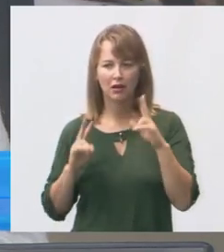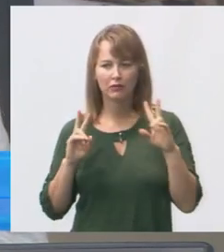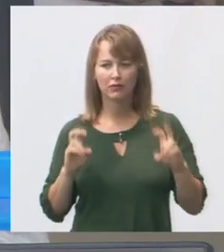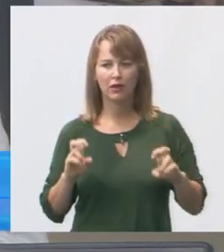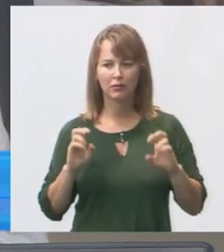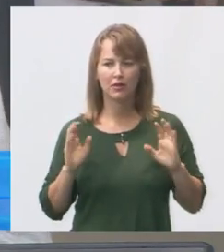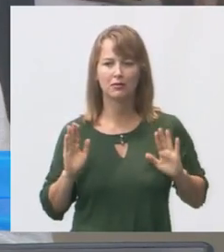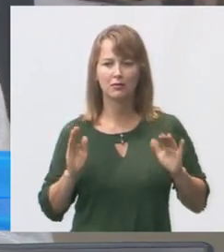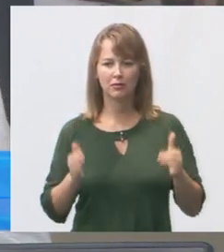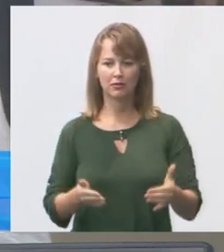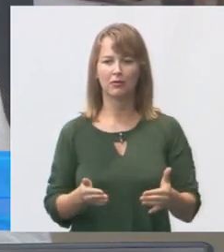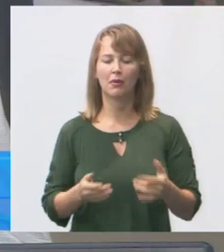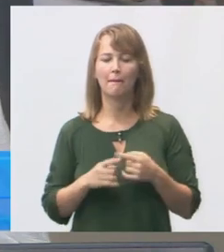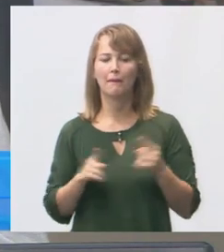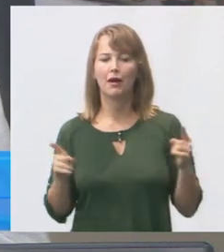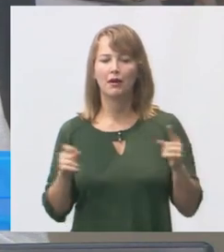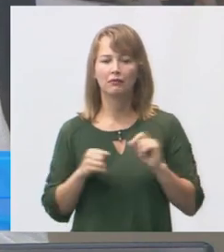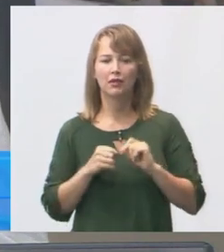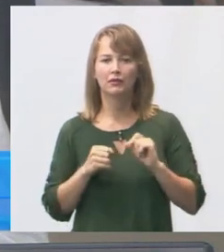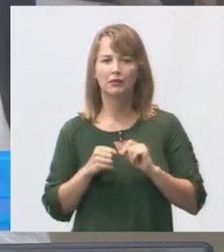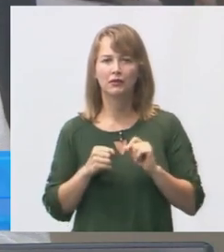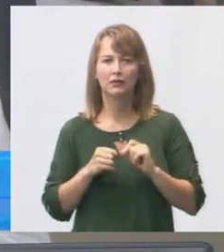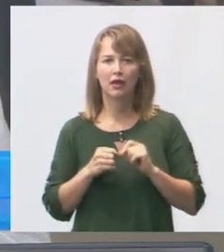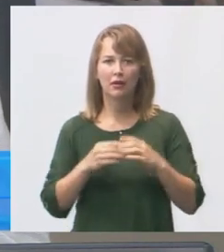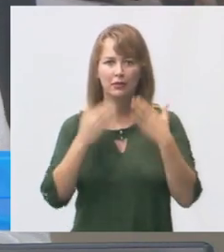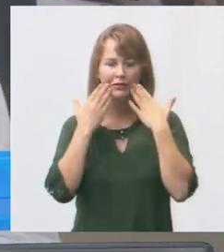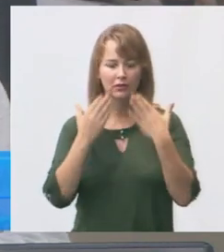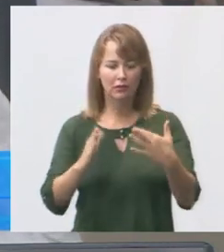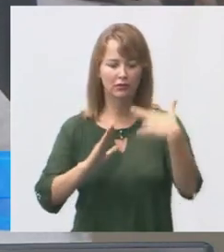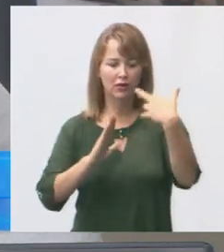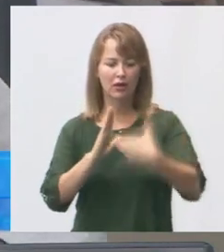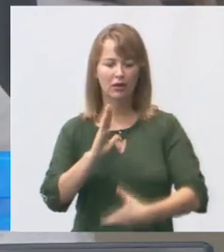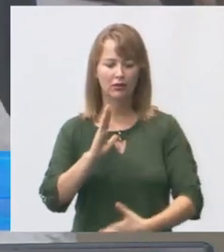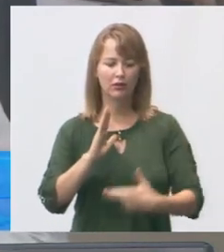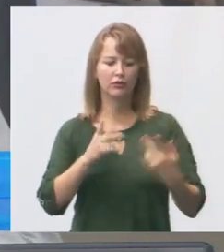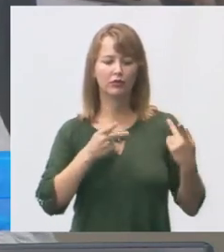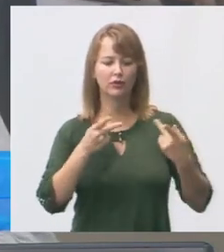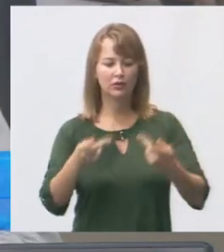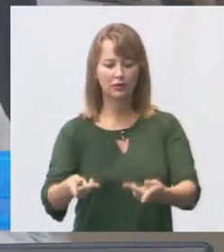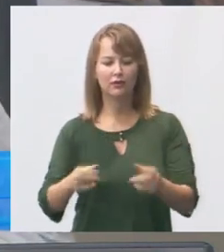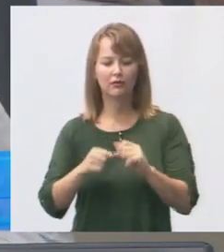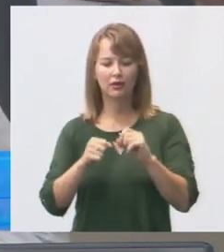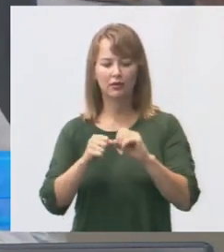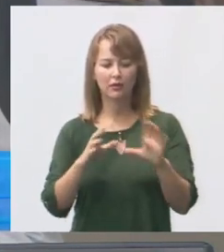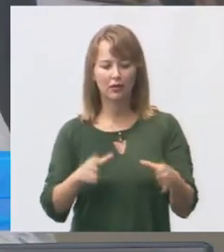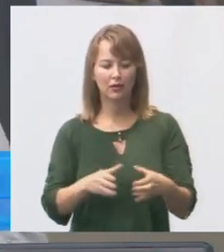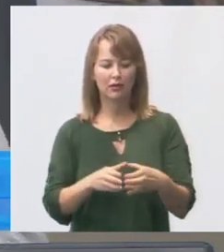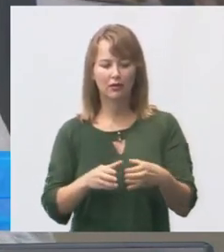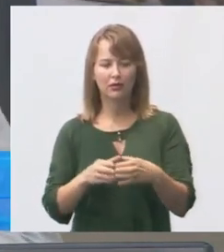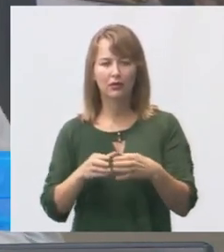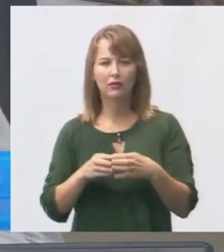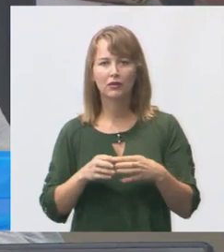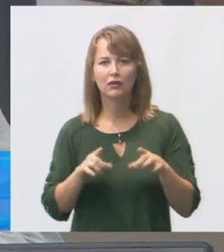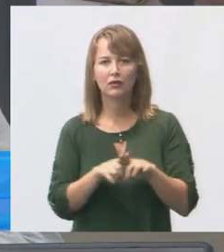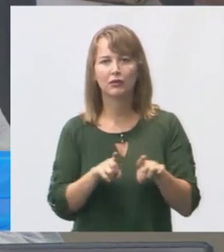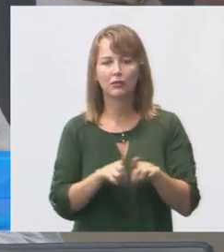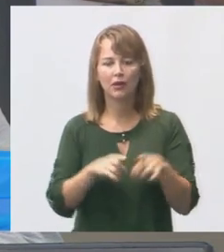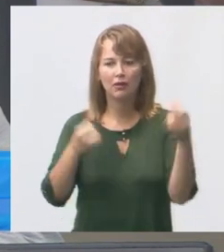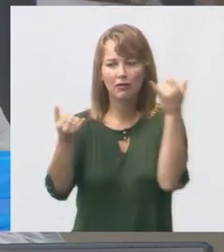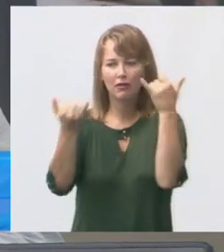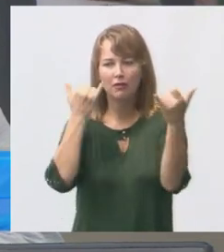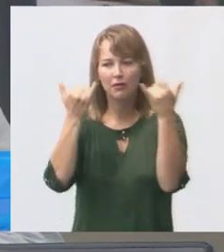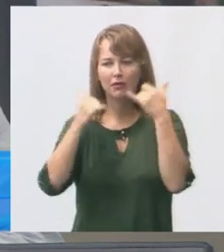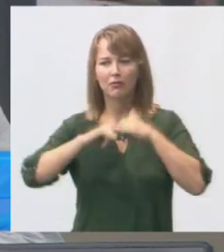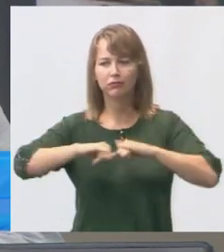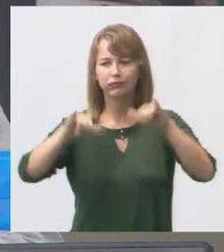específico, mas nós vamos fazer a apresentação dos relatórios de algumas visitas feitas pela comissão e trazer algumas informações